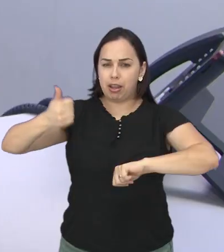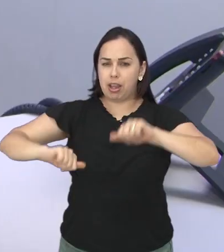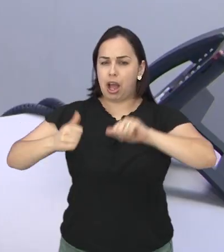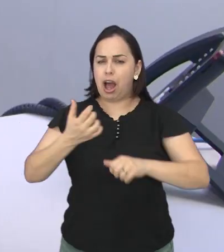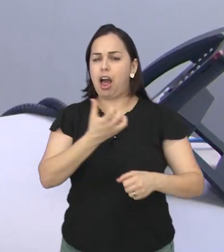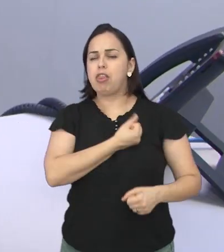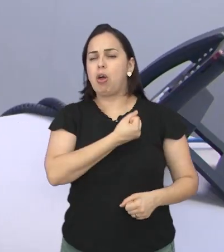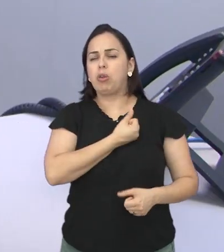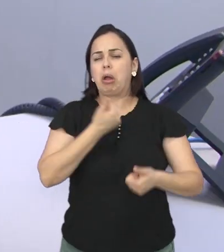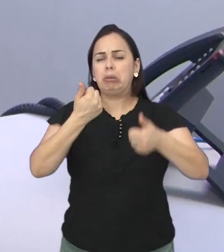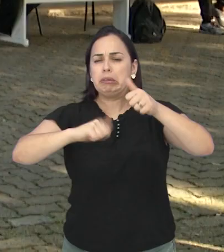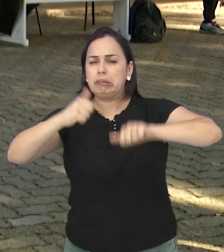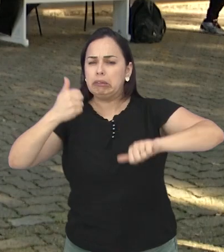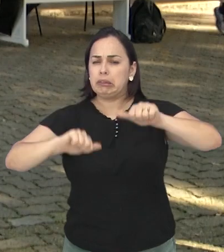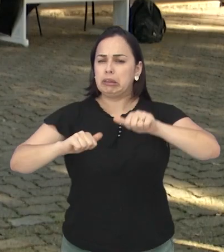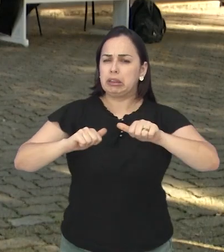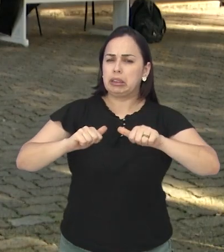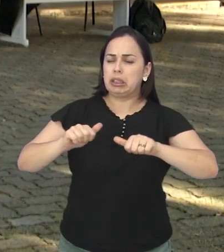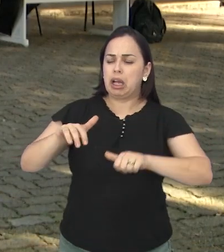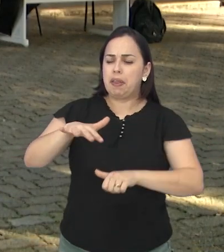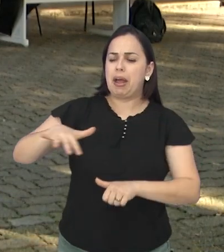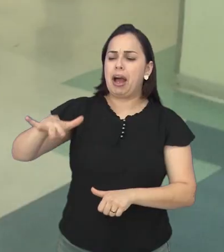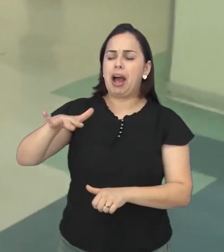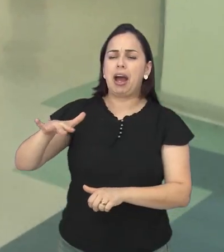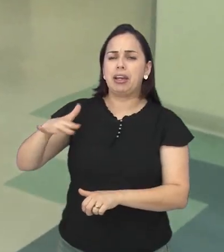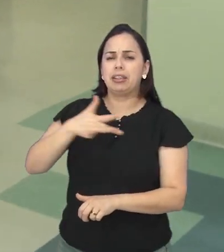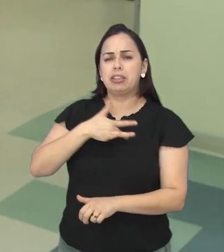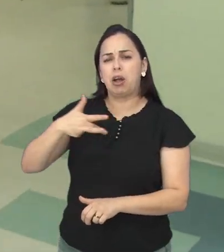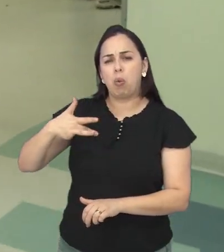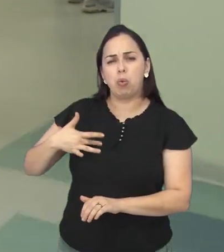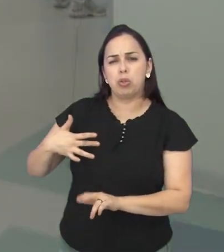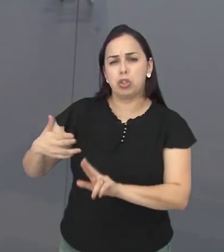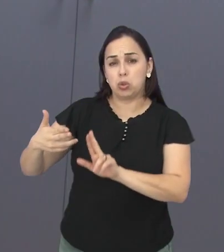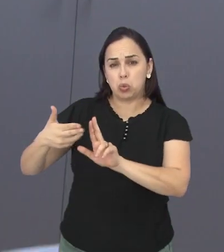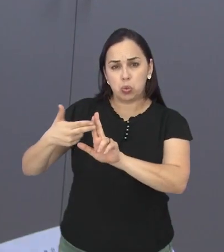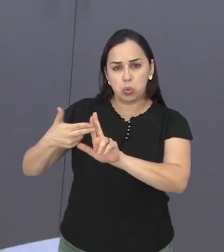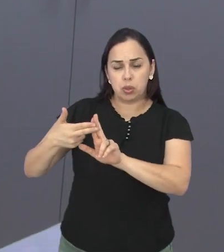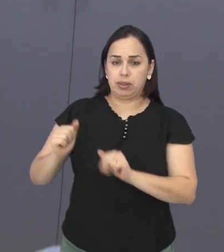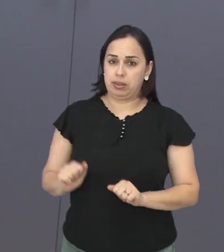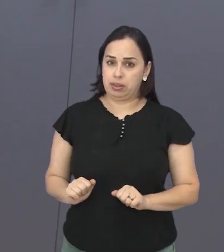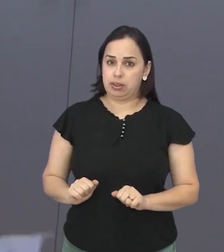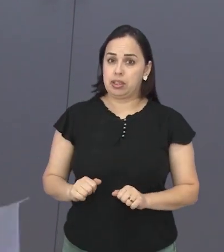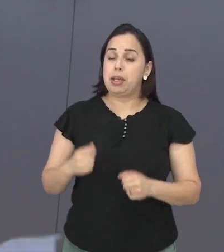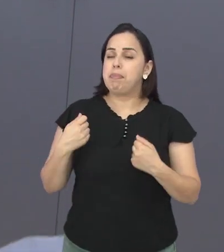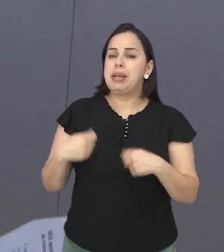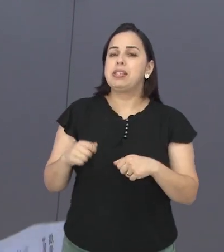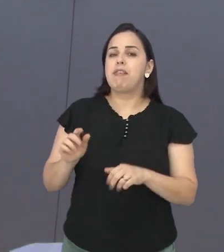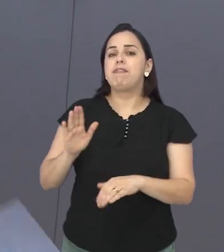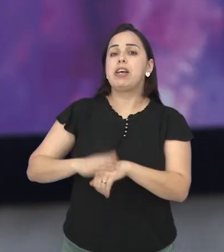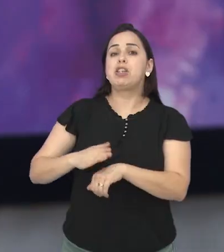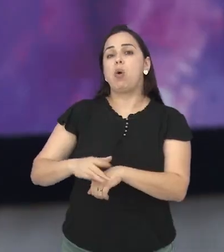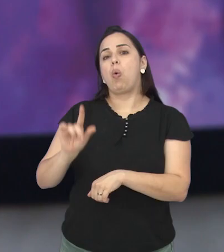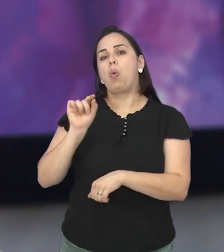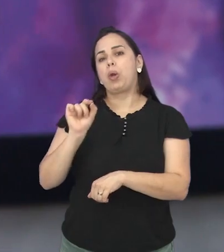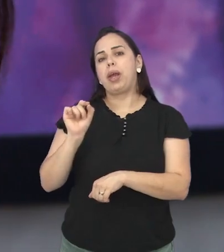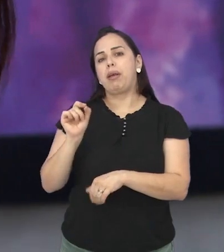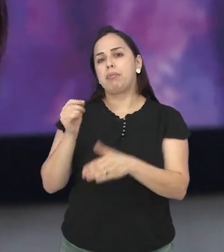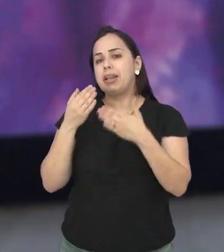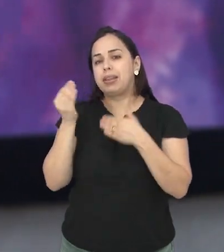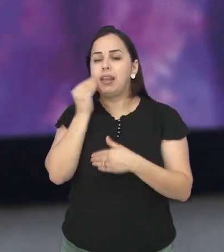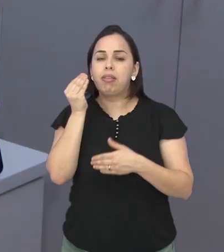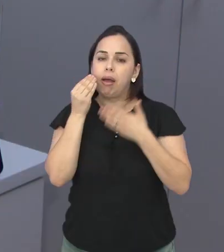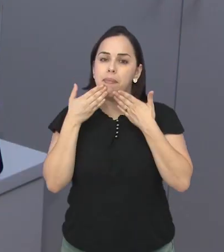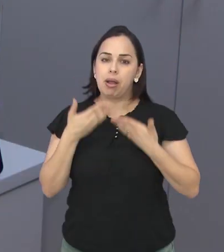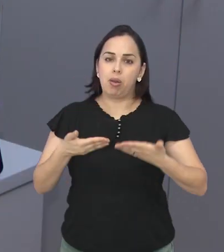obtida pelo país com a saúde oferecida pelo SUS para as crianças e detalham o que precisa ser feito para melhorar este